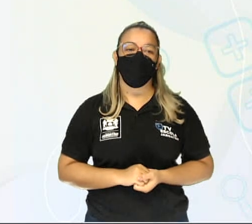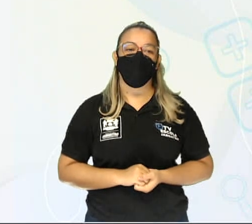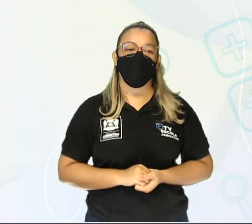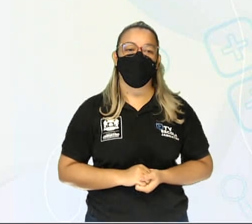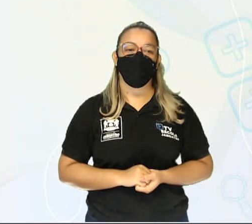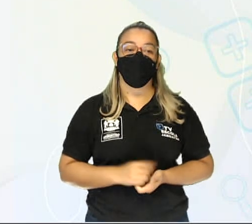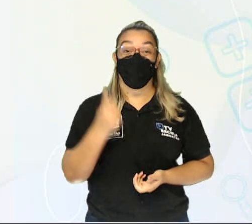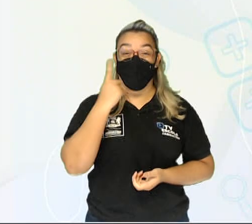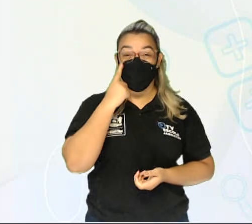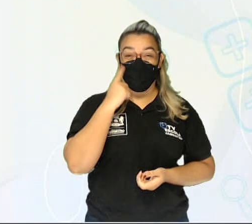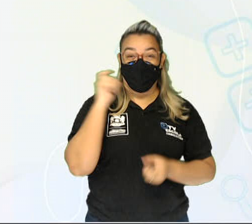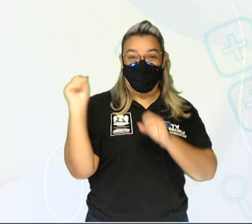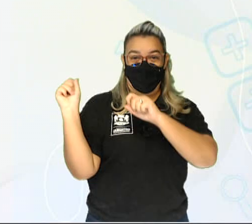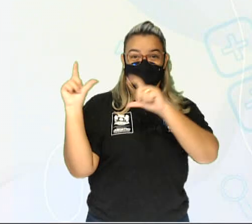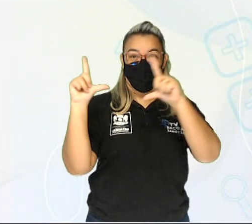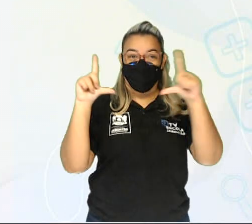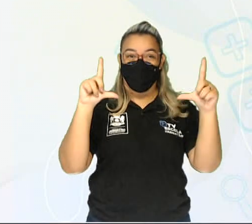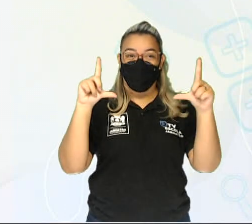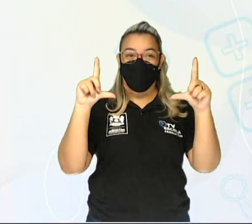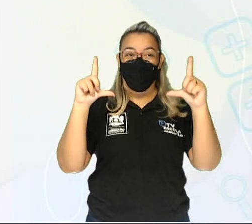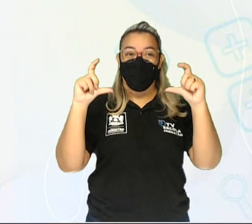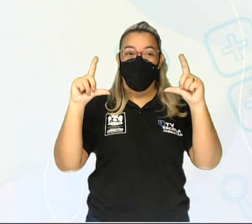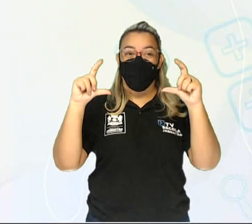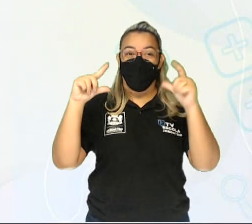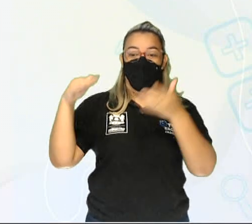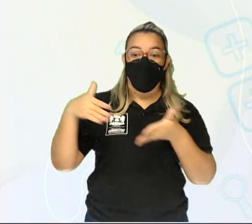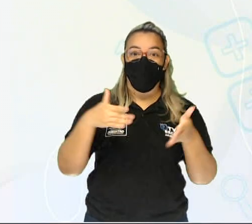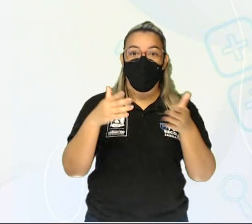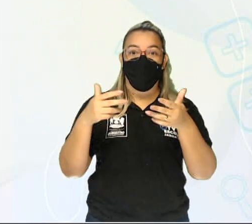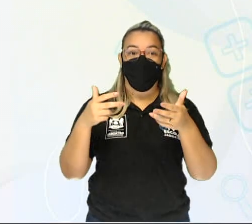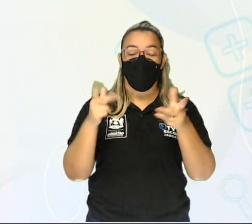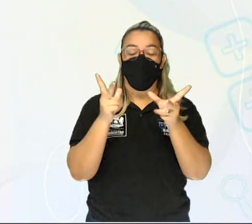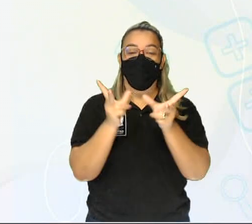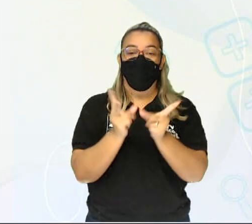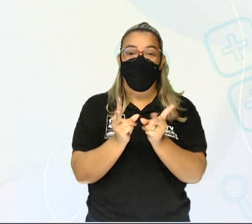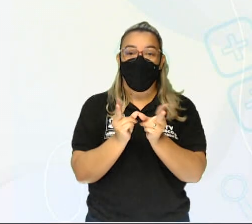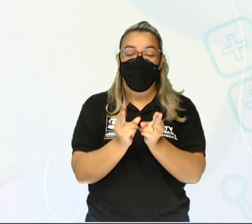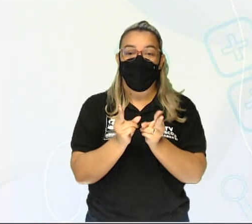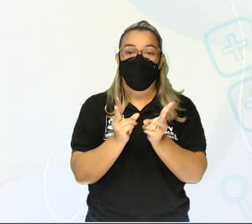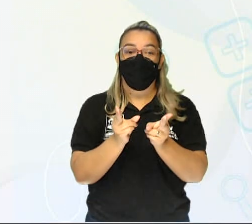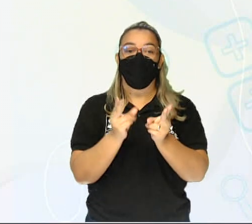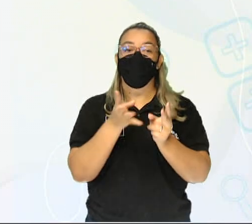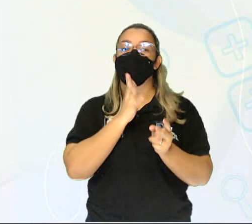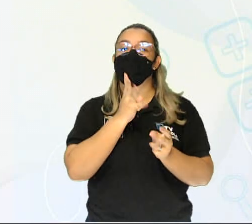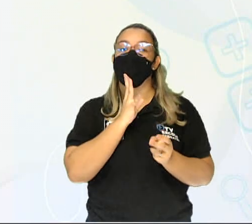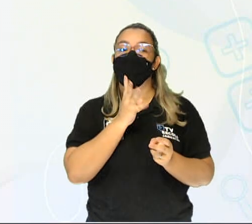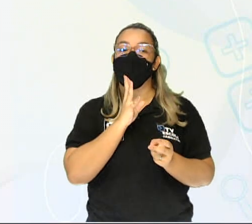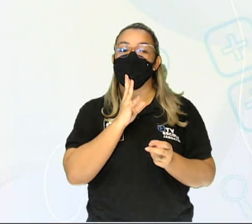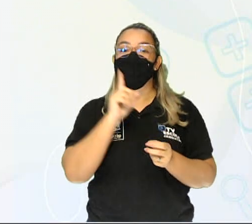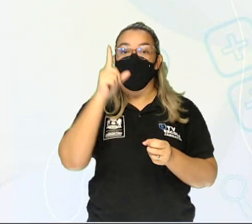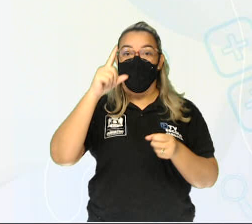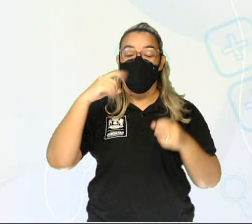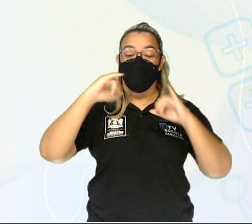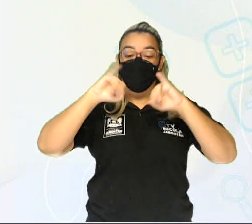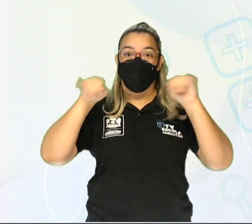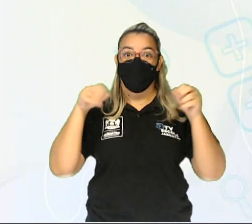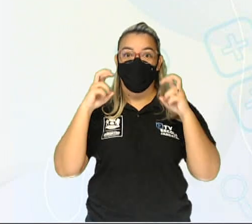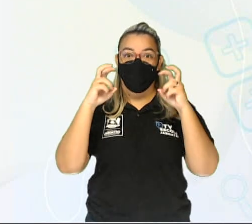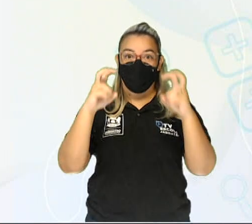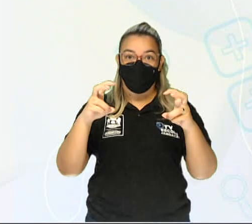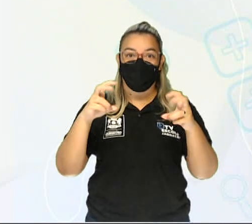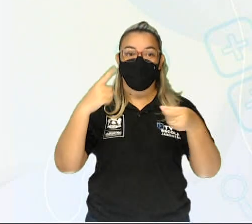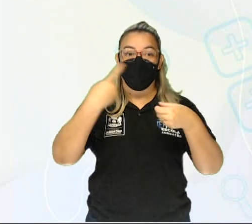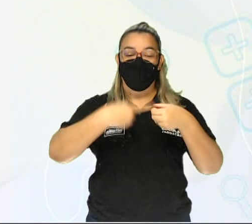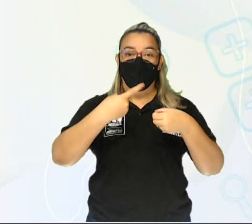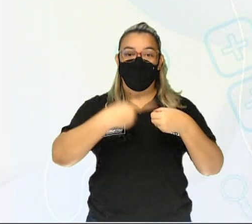Aqui eu trago para você a curva do caranguejo muito conhecida no bairro de Engenho Velho, em Jaboatão dos Guararapes,